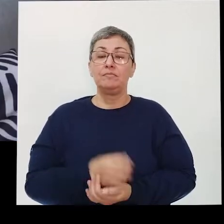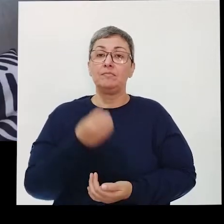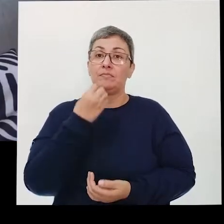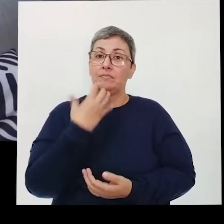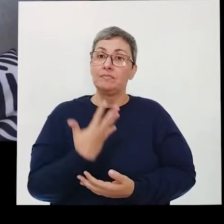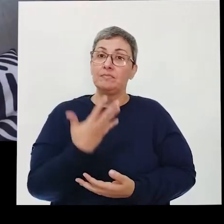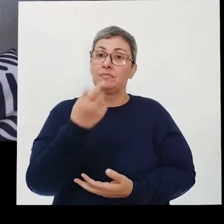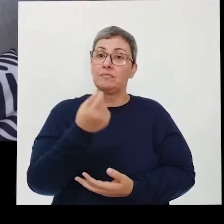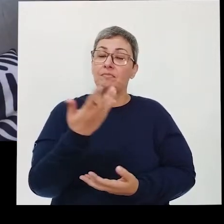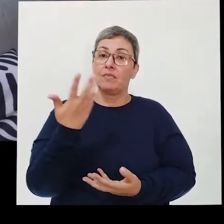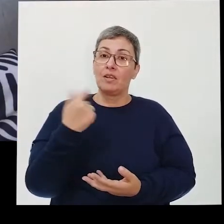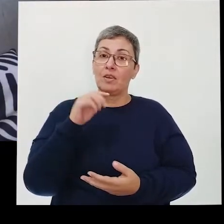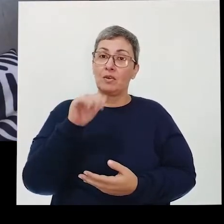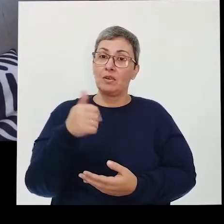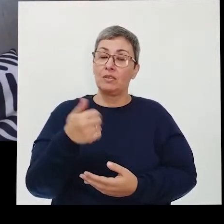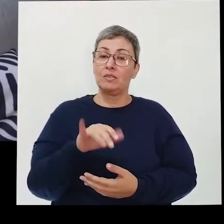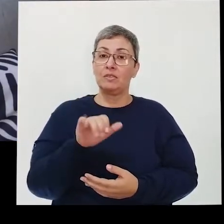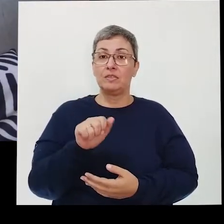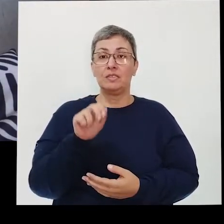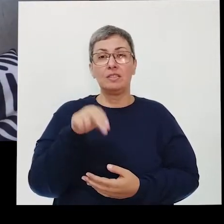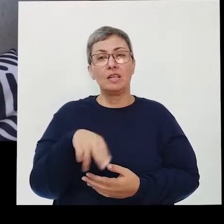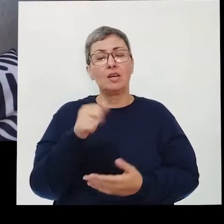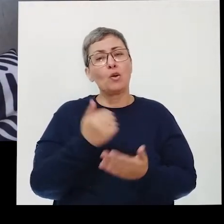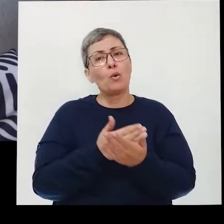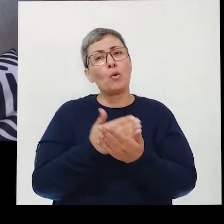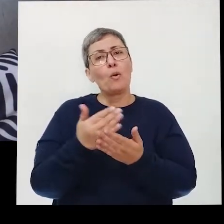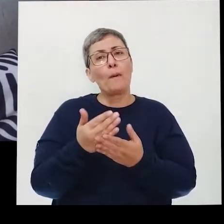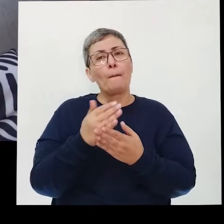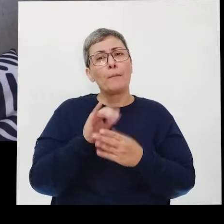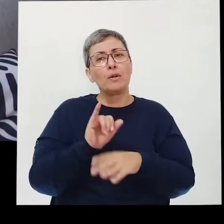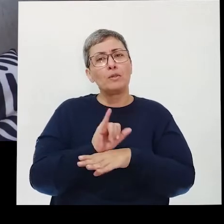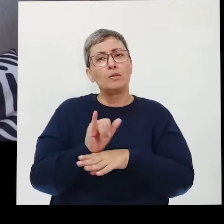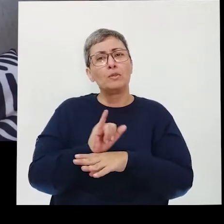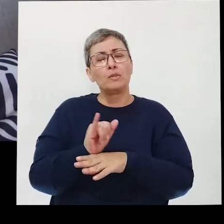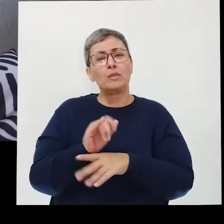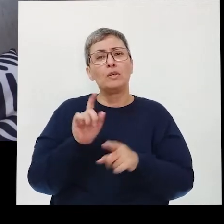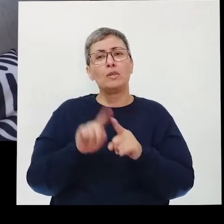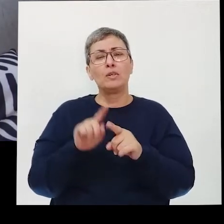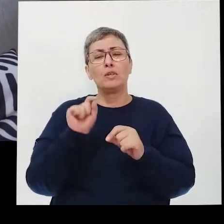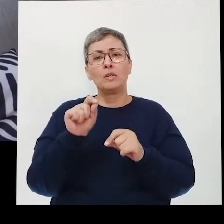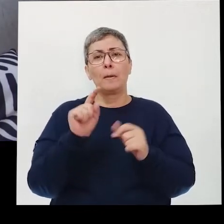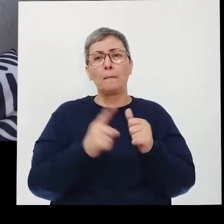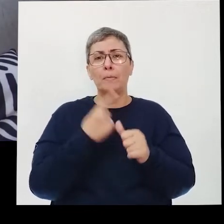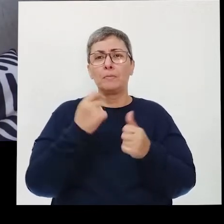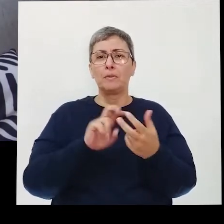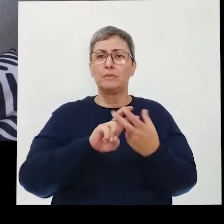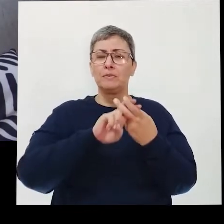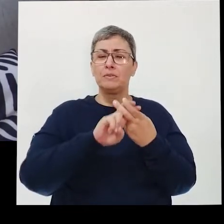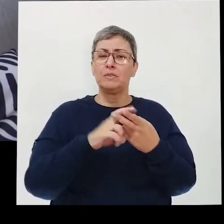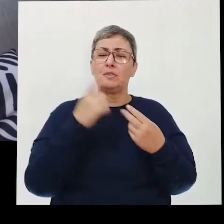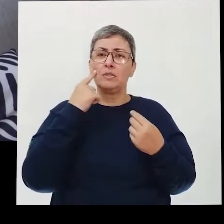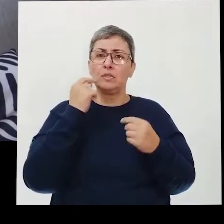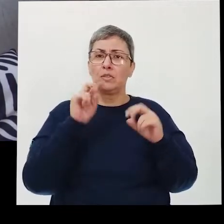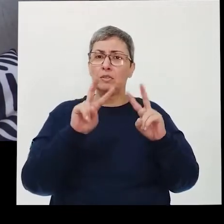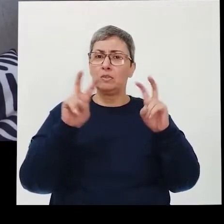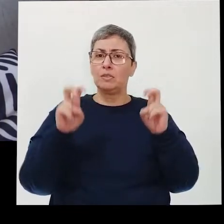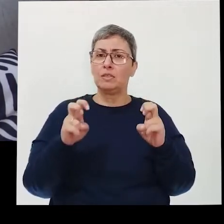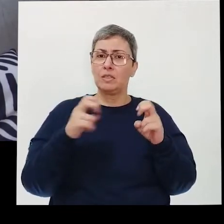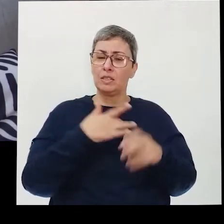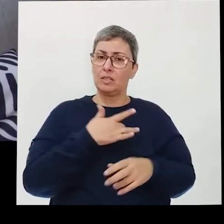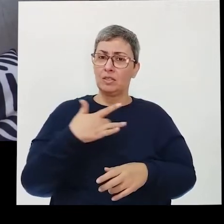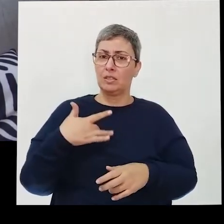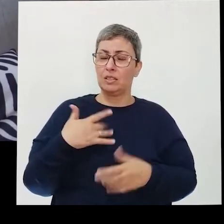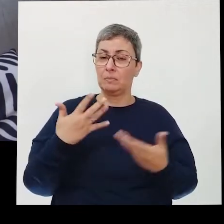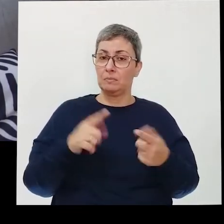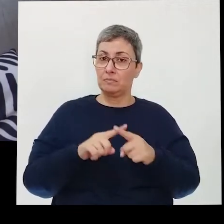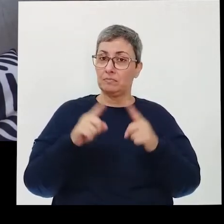Bom, gente, quando eu e o Ian, a pensou em começar o canal, a gente nunca imaginou que o nosso primeiro vídeo seria sobre o SUS, né? Que teria o tema de saúde.